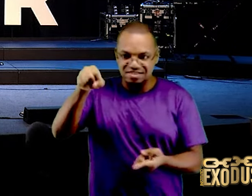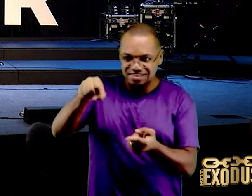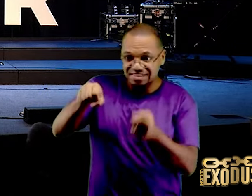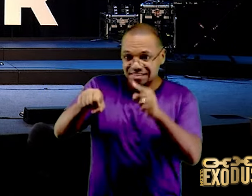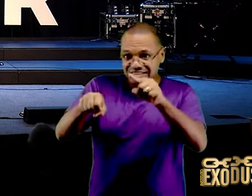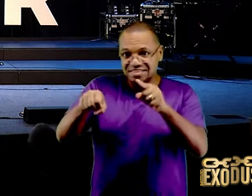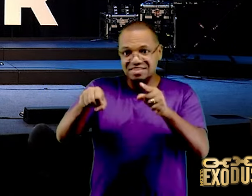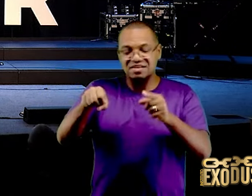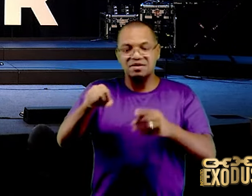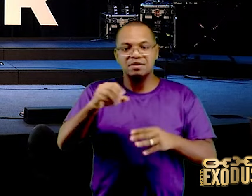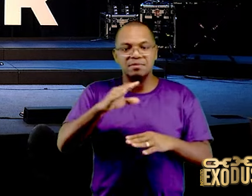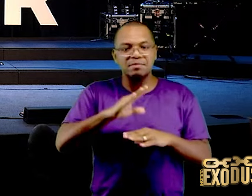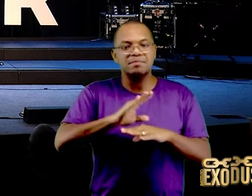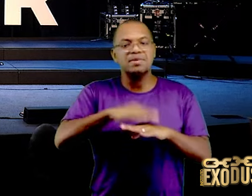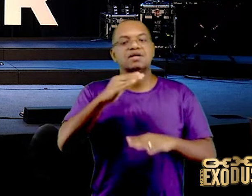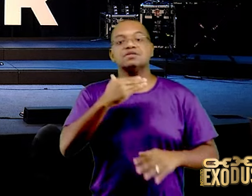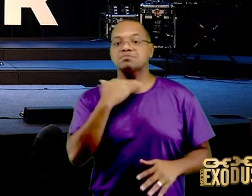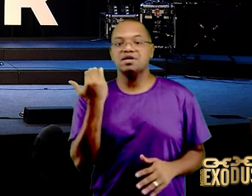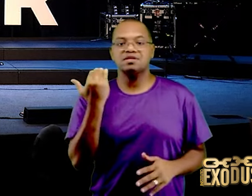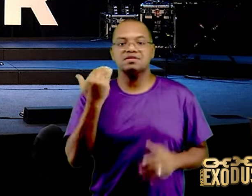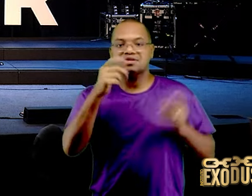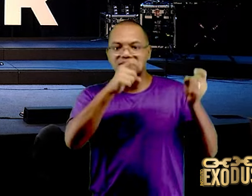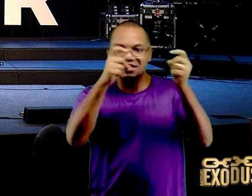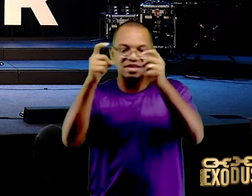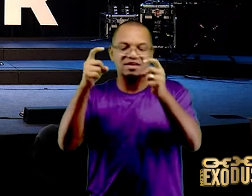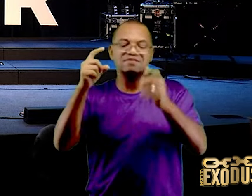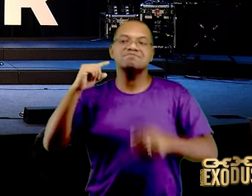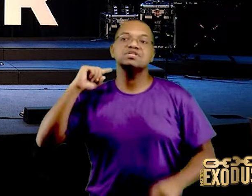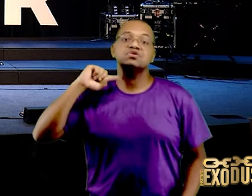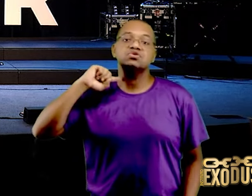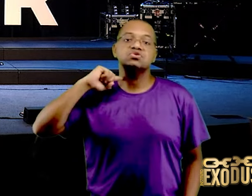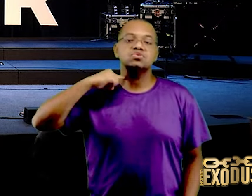mais mata na guerra, é a sujeira.